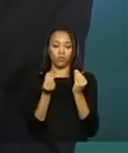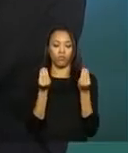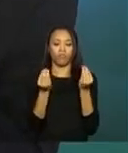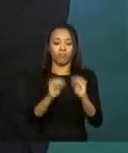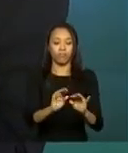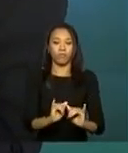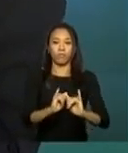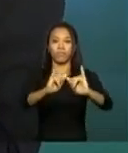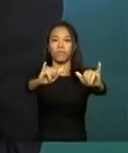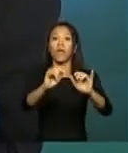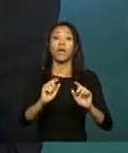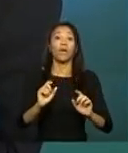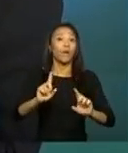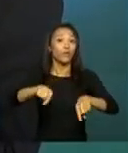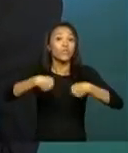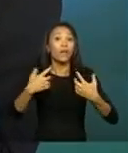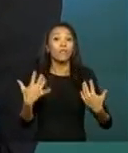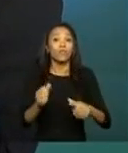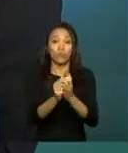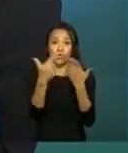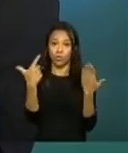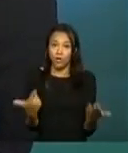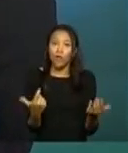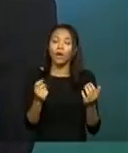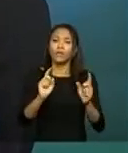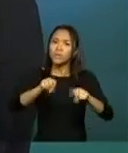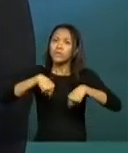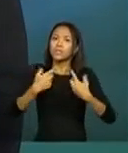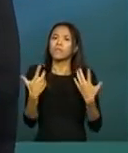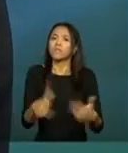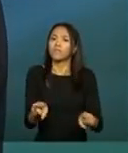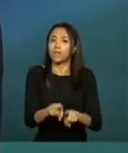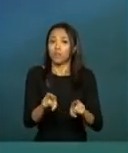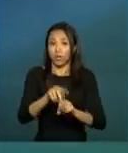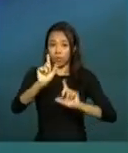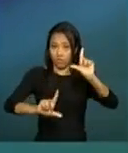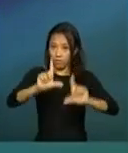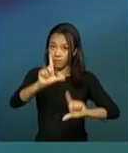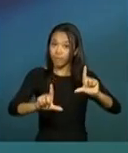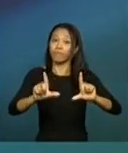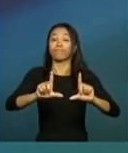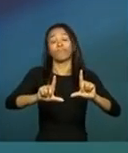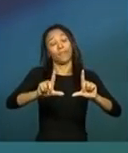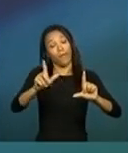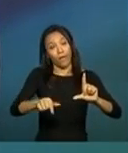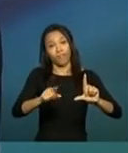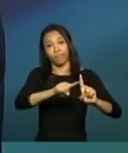isso é um desafio para os jornais, é um desafio para as TVs, mas também é um desafio para o mercado publicitário.